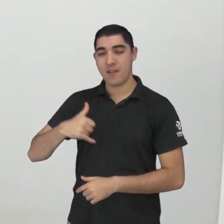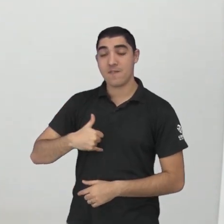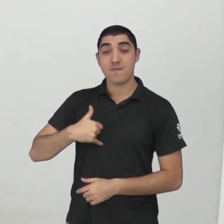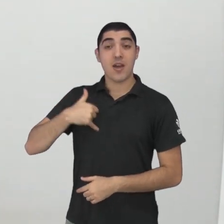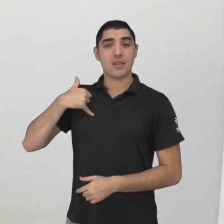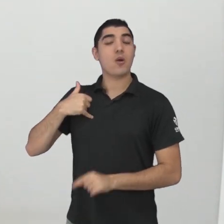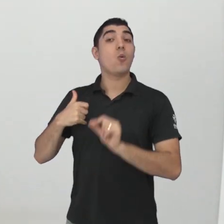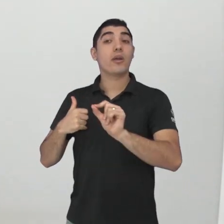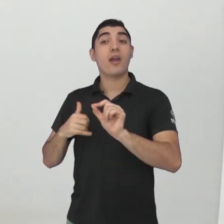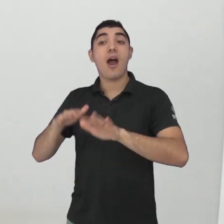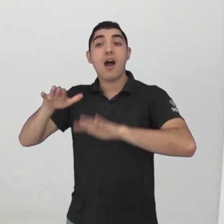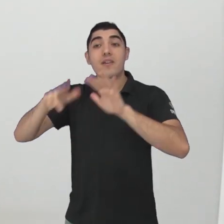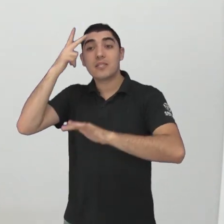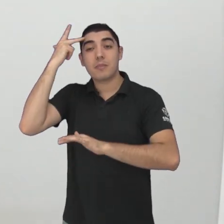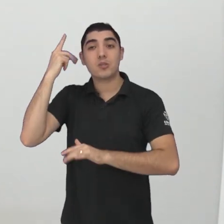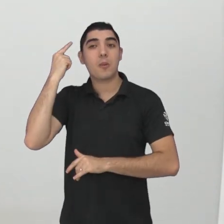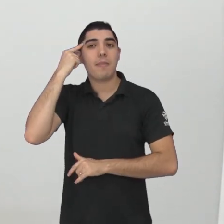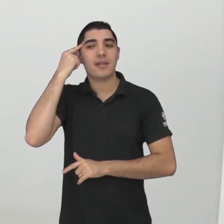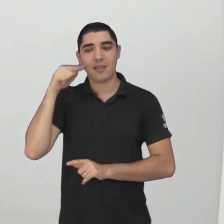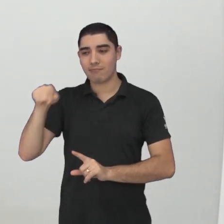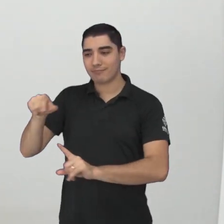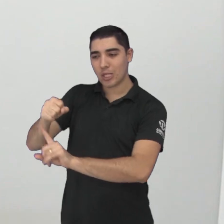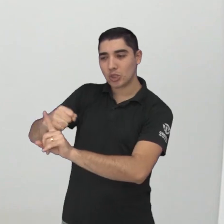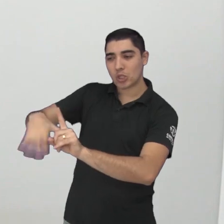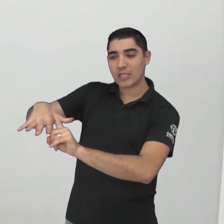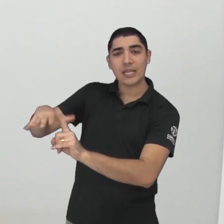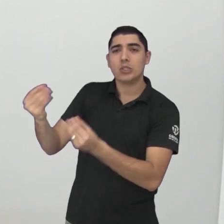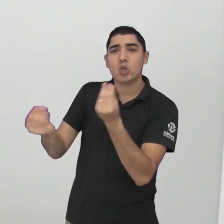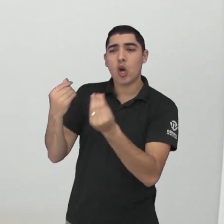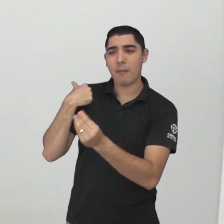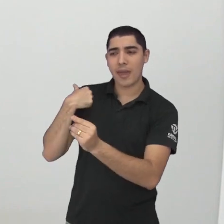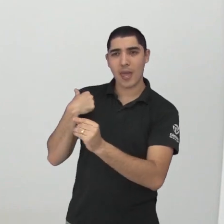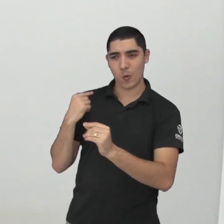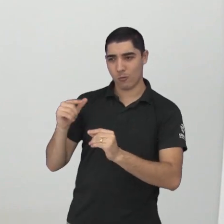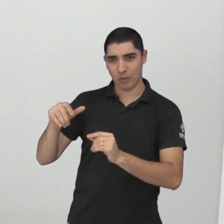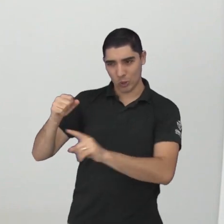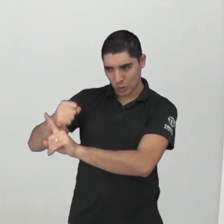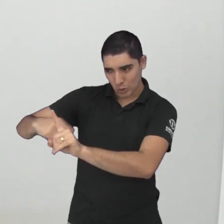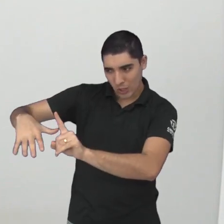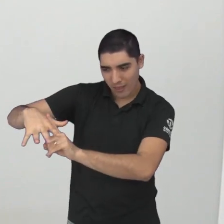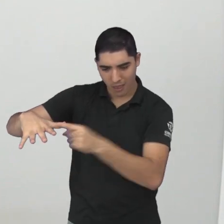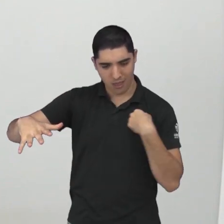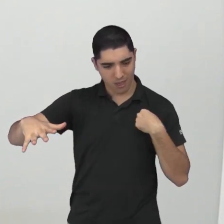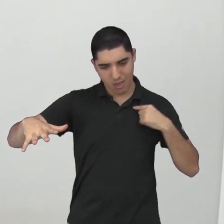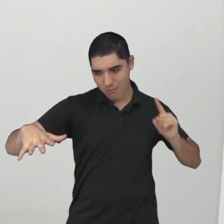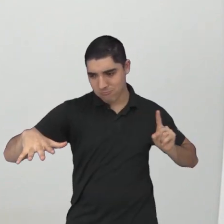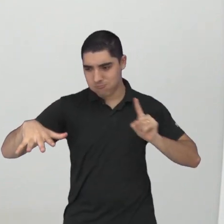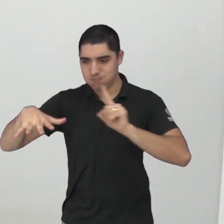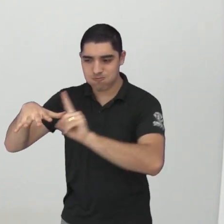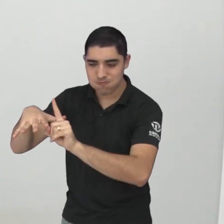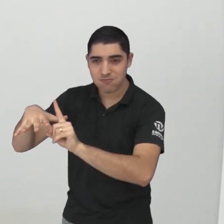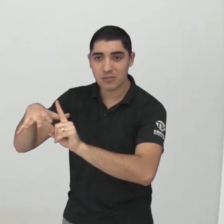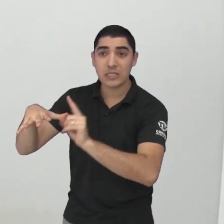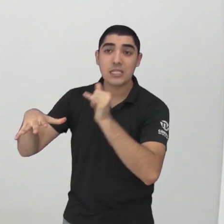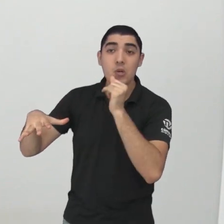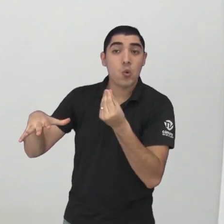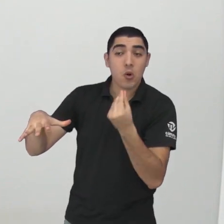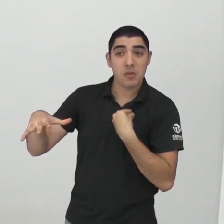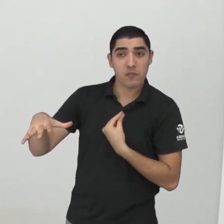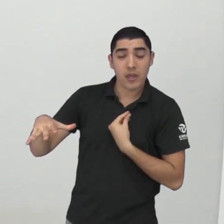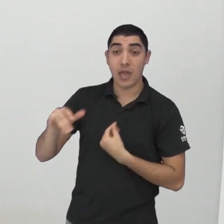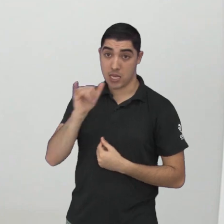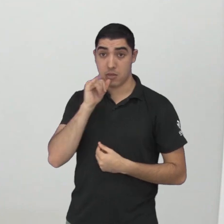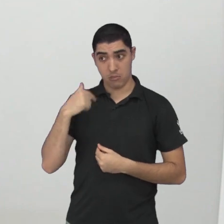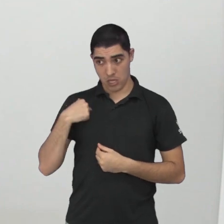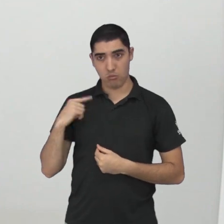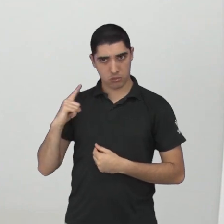social. Então, como que eu vou interagir no meio, onde eu convivo, eu convivo com muitas